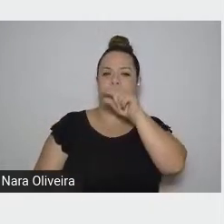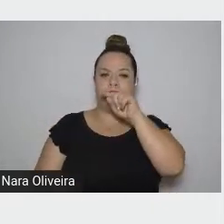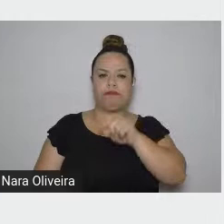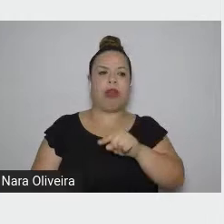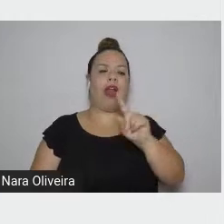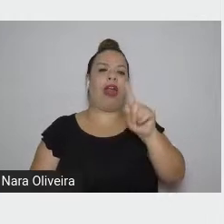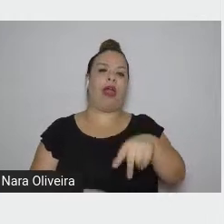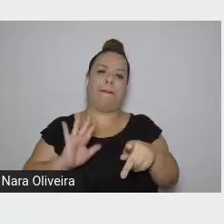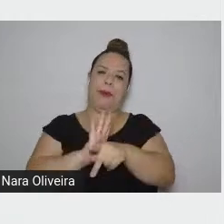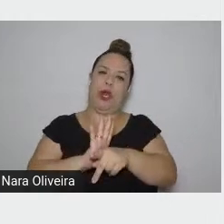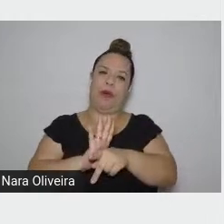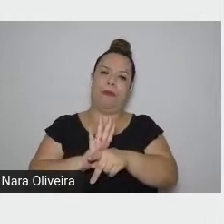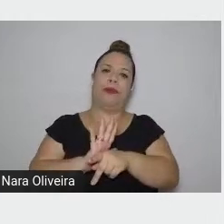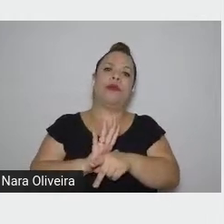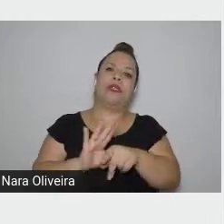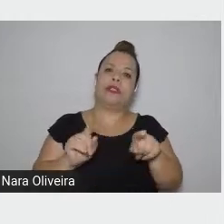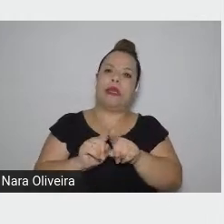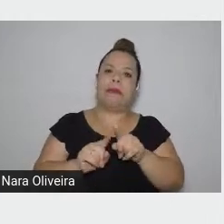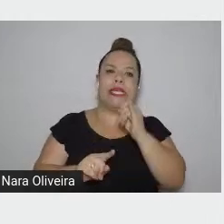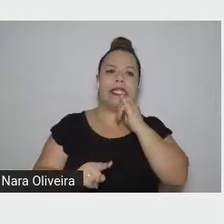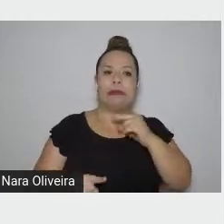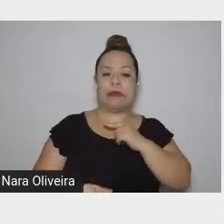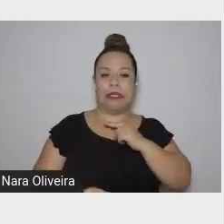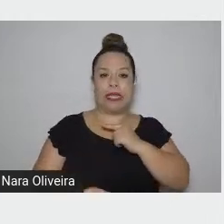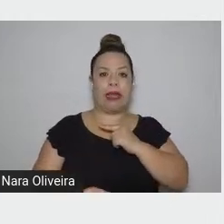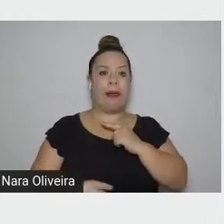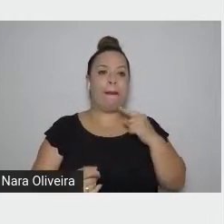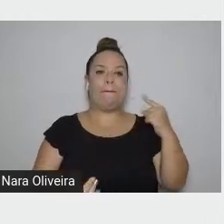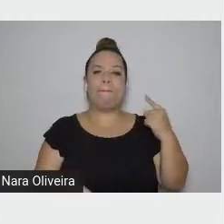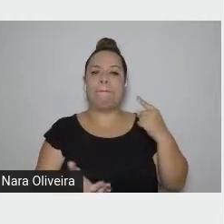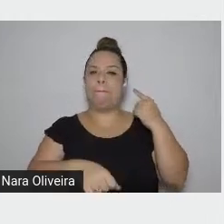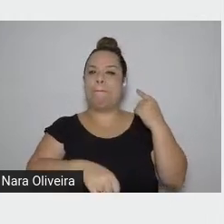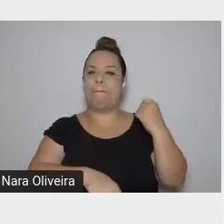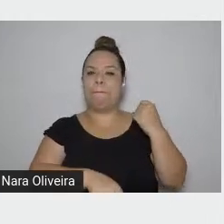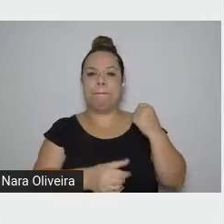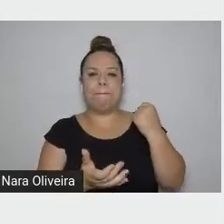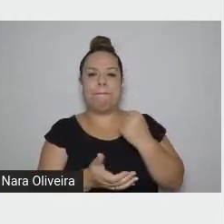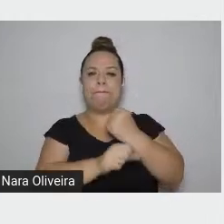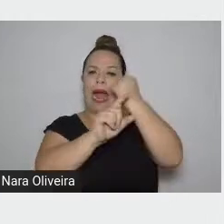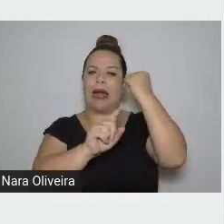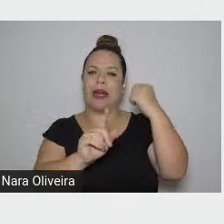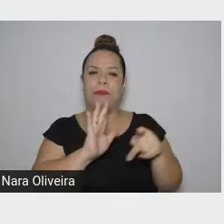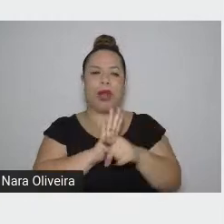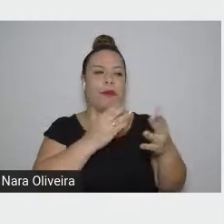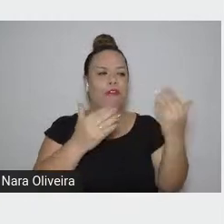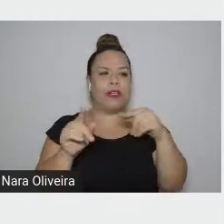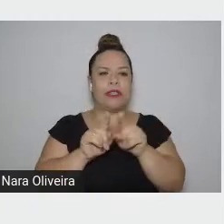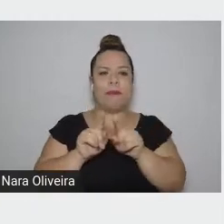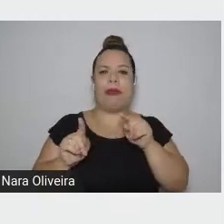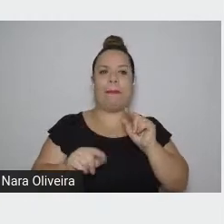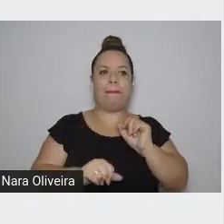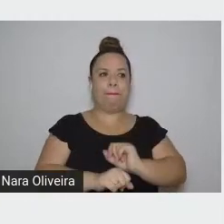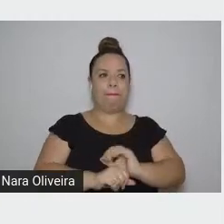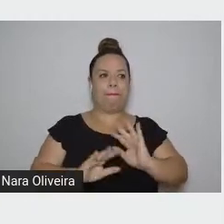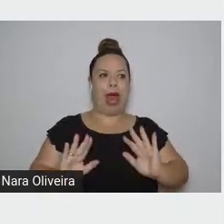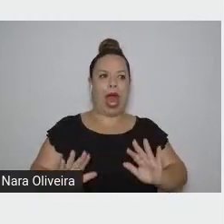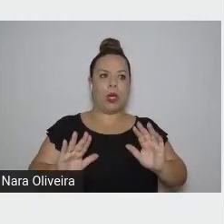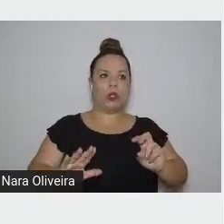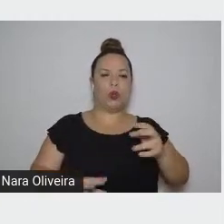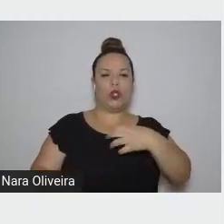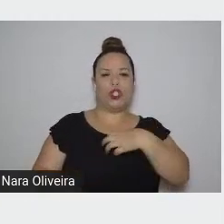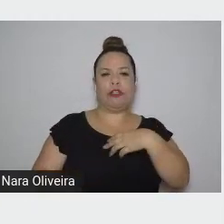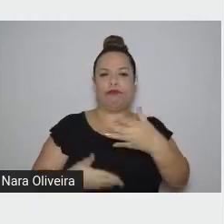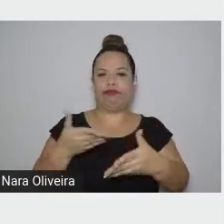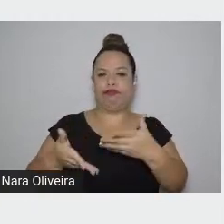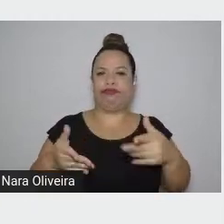marcadores de diálogos, pausas ou entonação. Esse modo de escrever, segundo ele, ocorreu